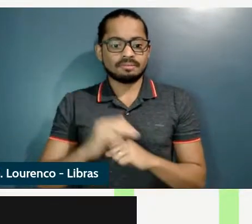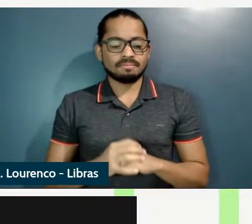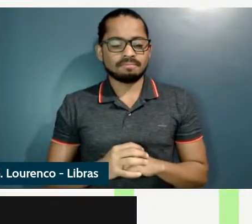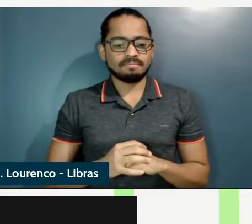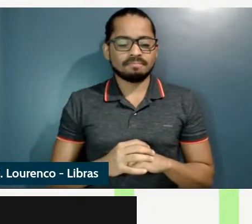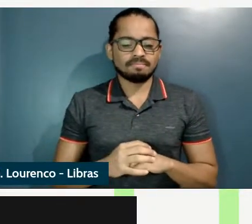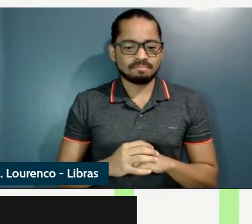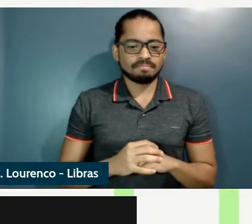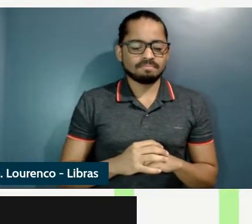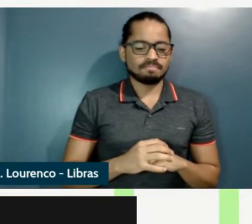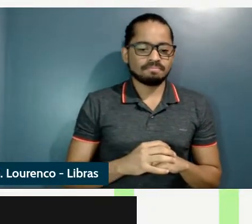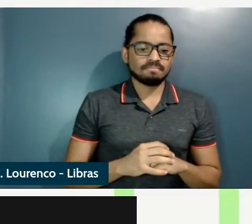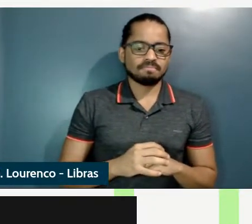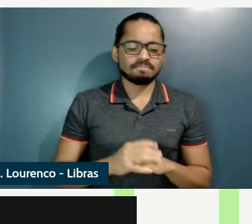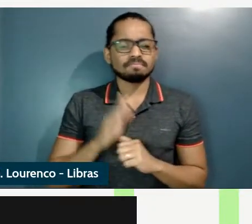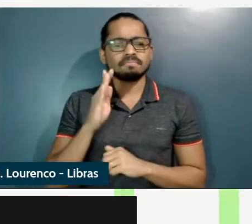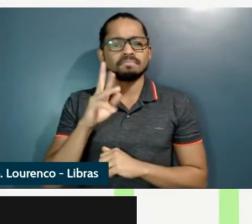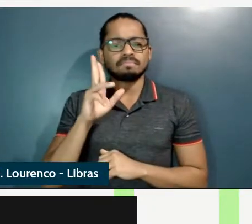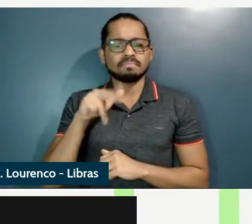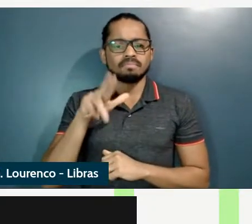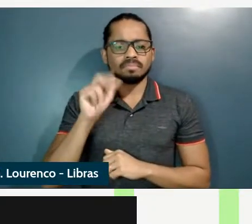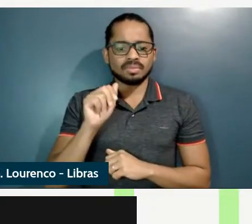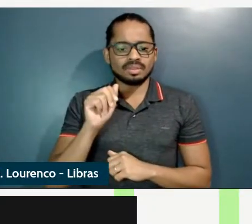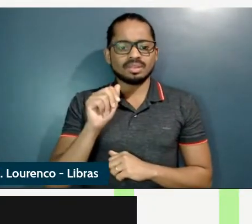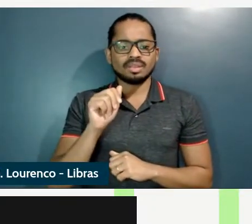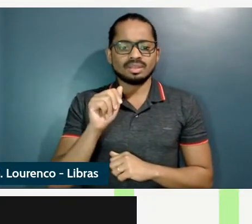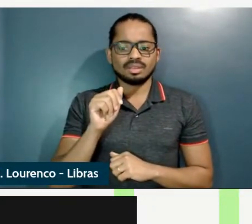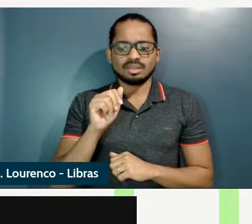a pergunta da Elisabeth Ferreira